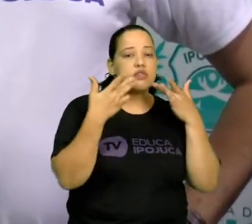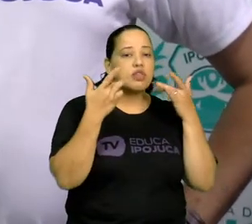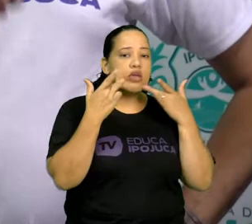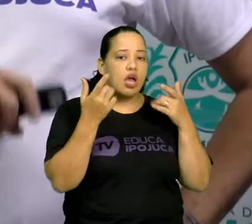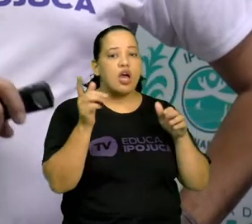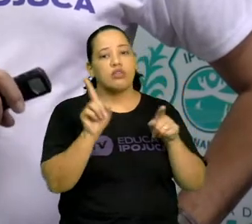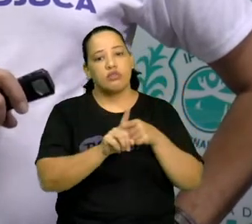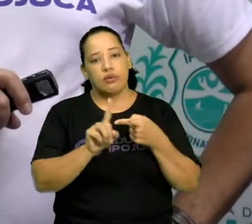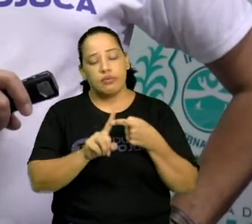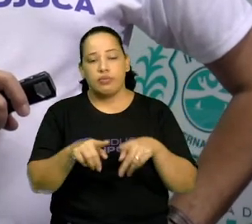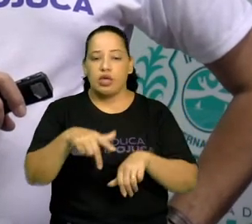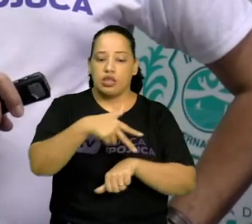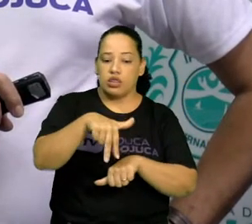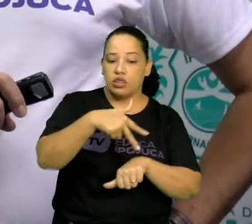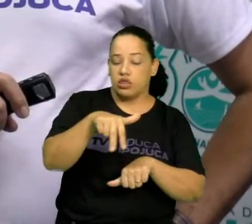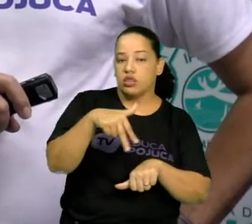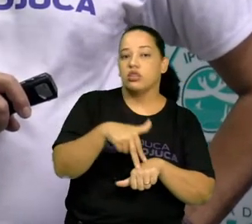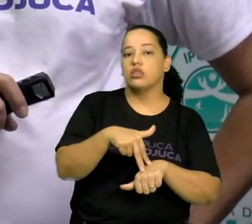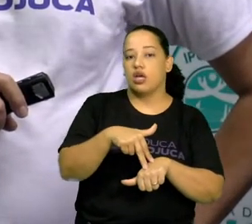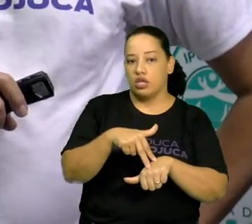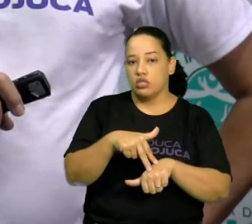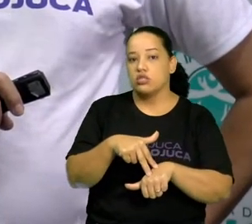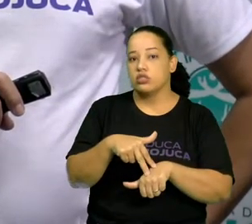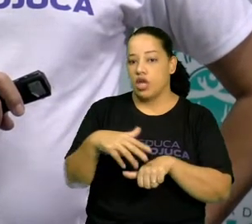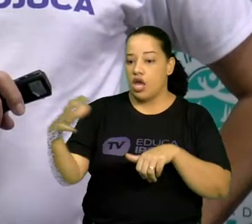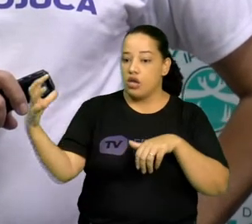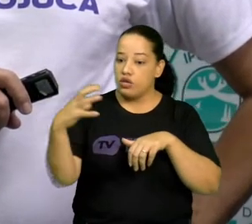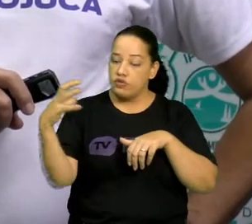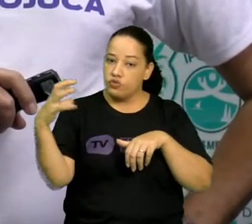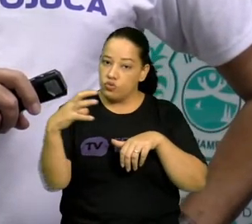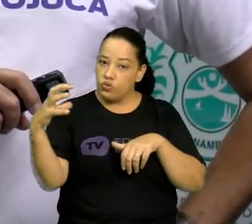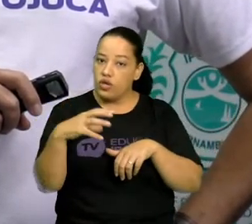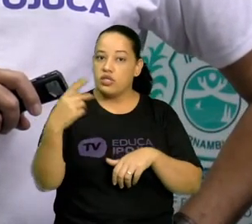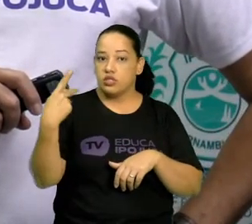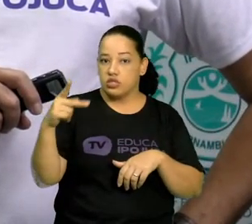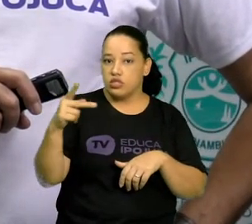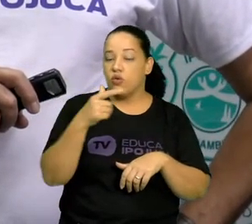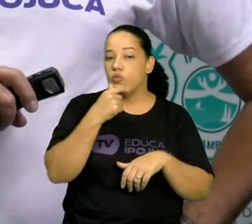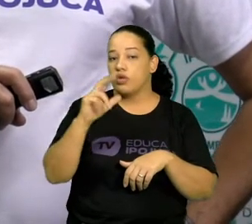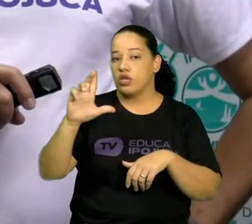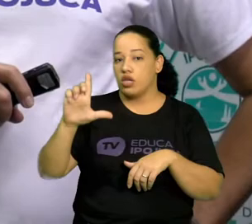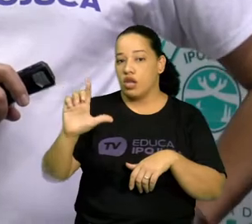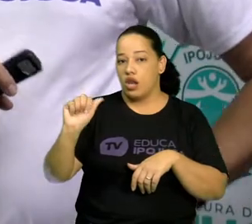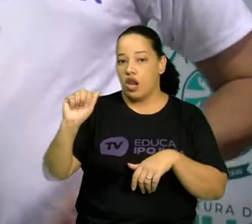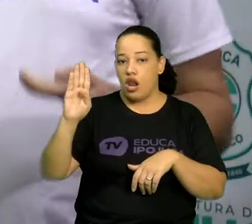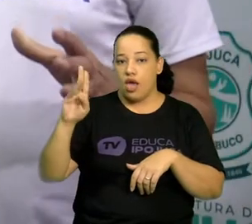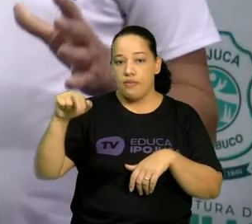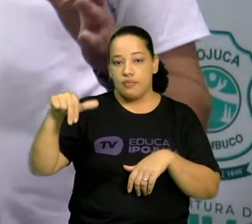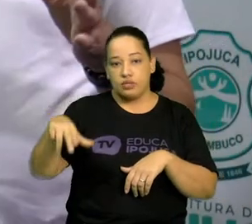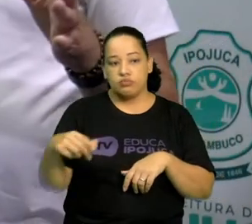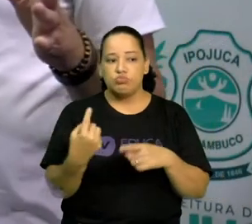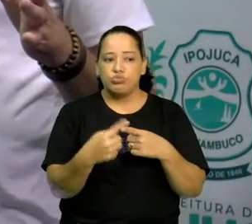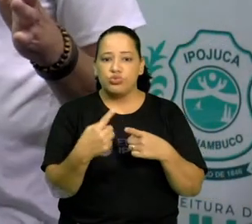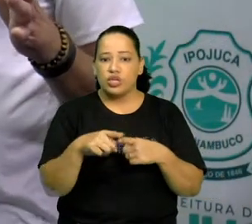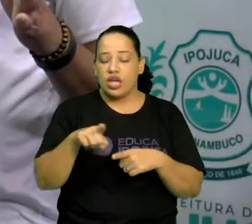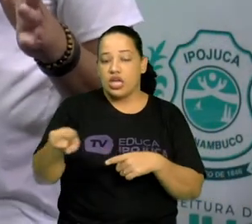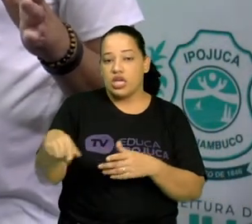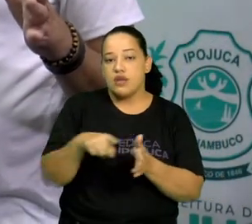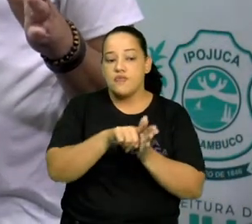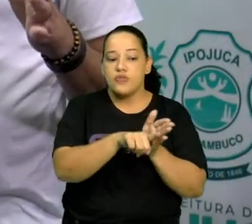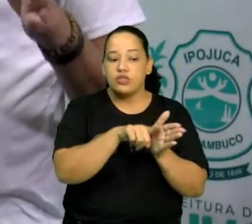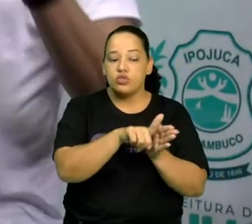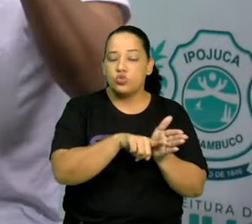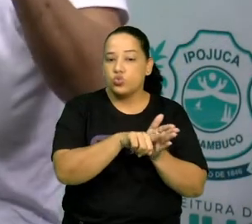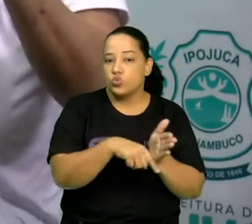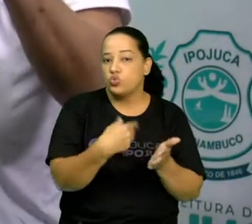acaba sendo influenciado pelo Laban, porque ele é o grande pesquisador do movimento. Ele tem um